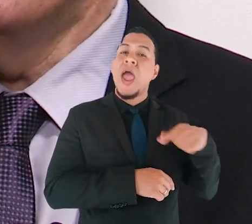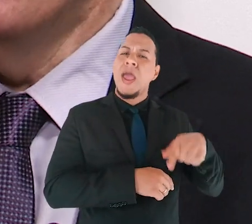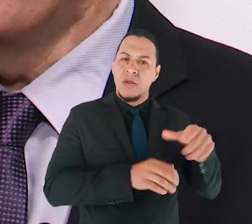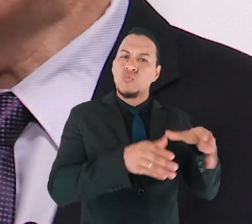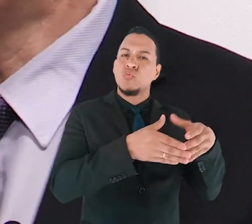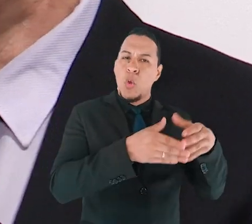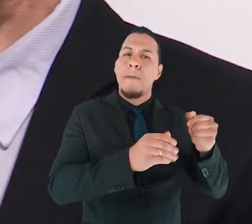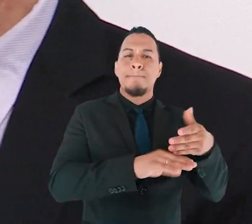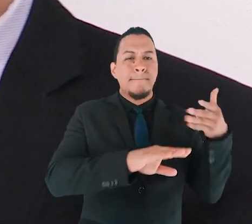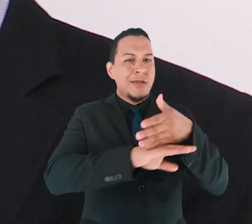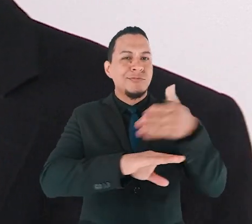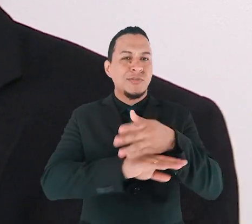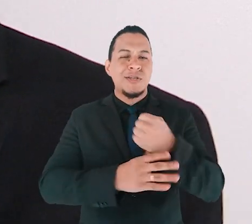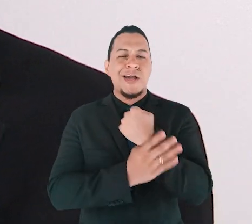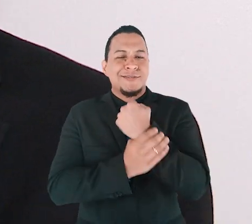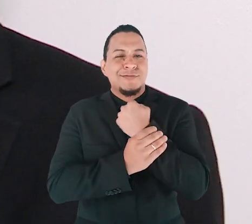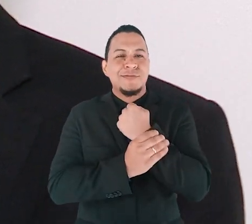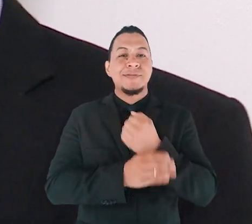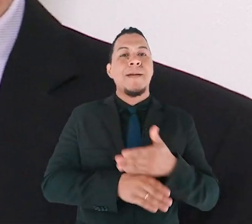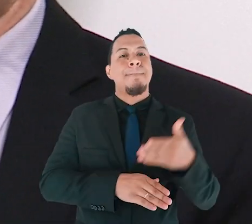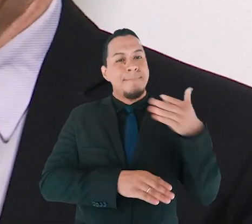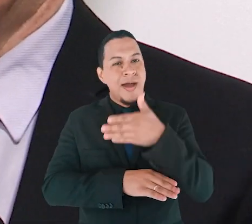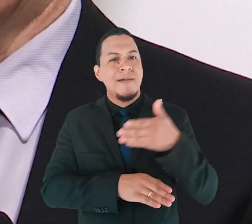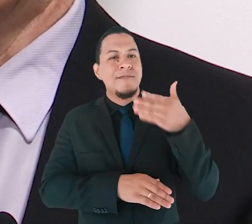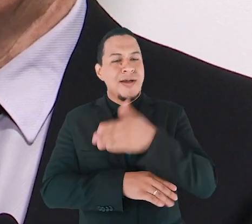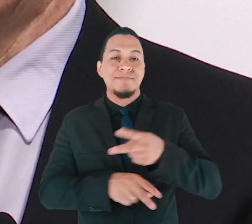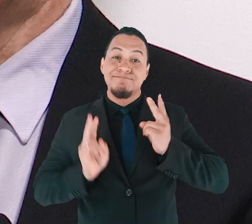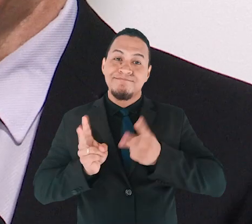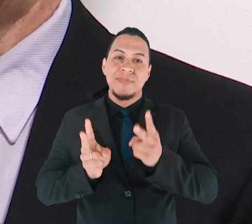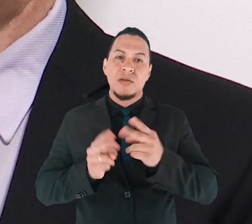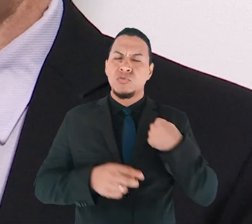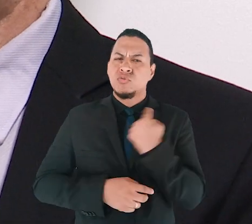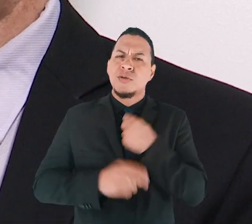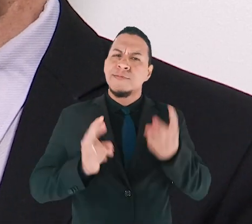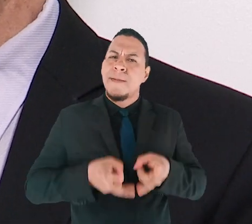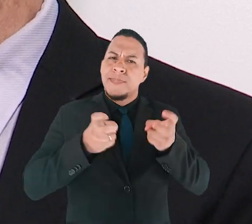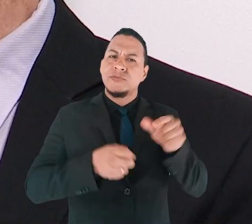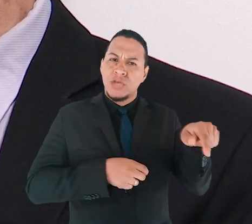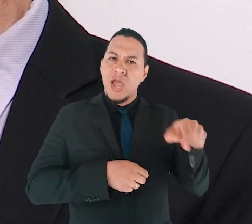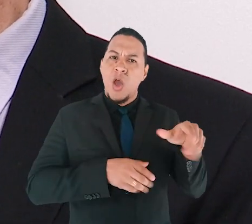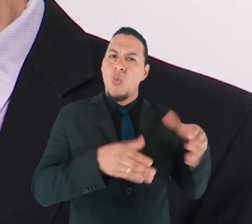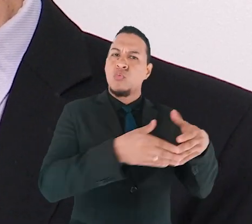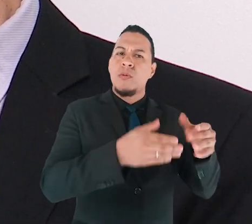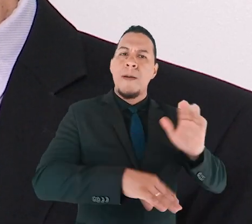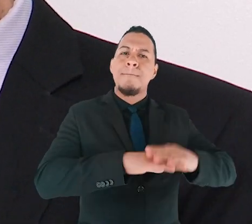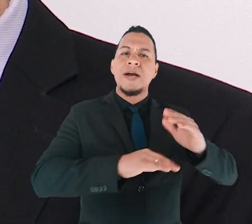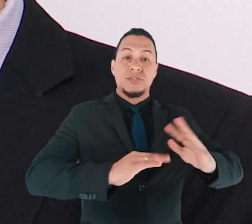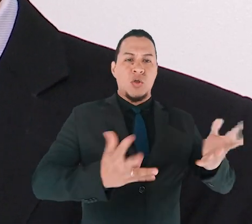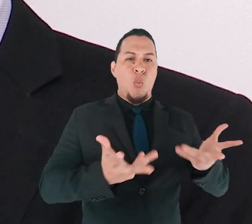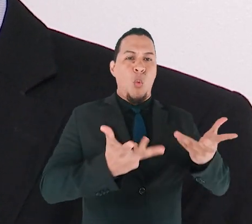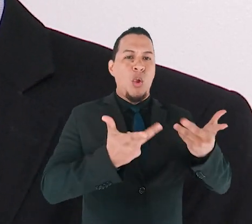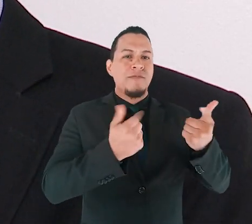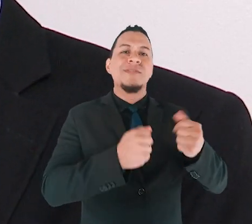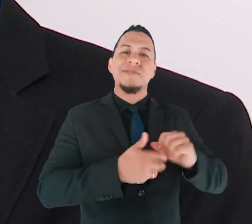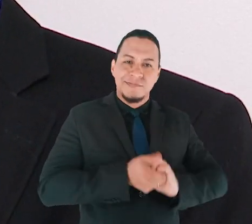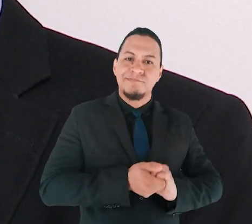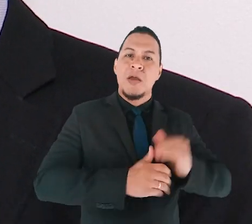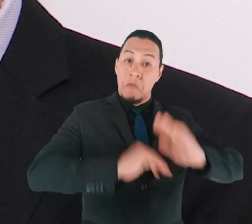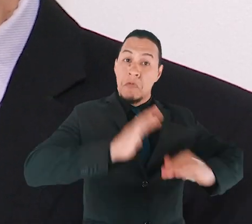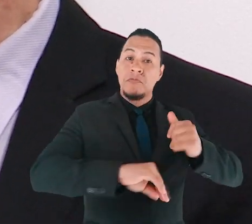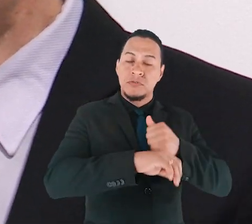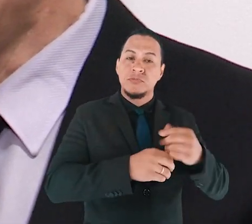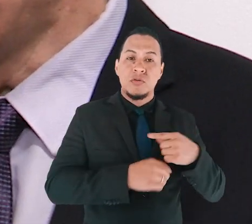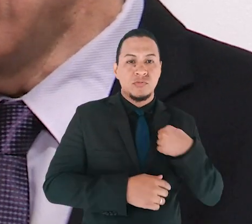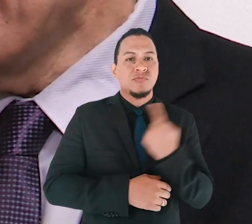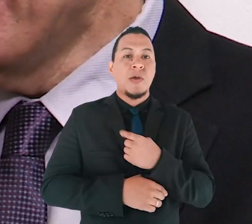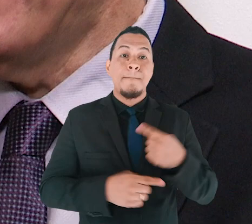mais, eles são mais seguros na participação. E o que a gente percebe é que é um pessoal muito mais qualificado de todos nós. Eu acho que com o acesso que a gente